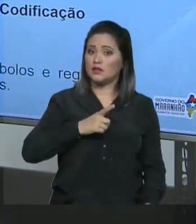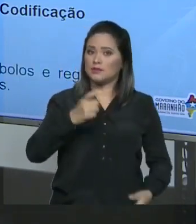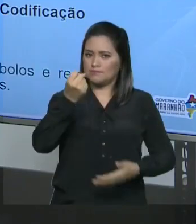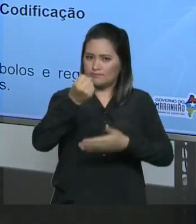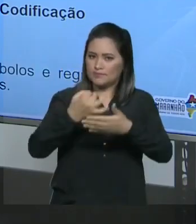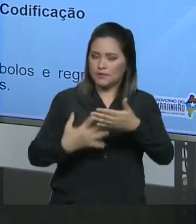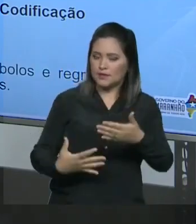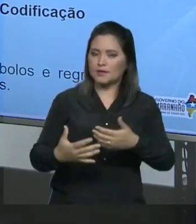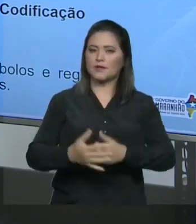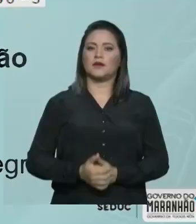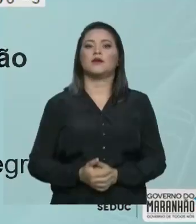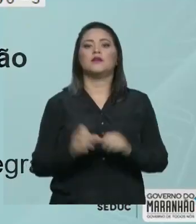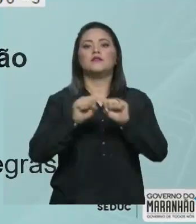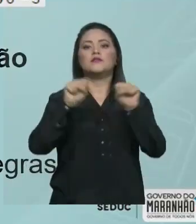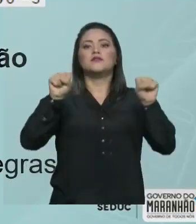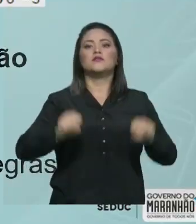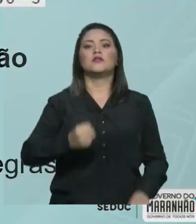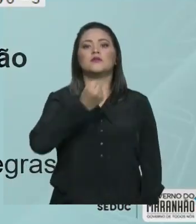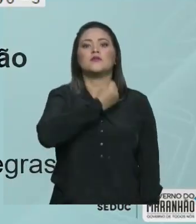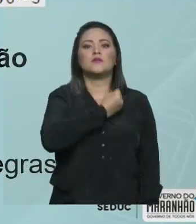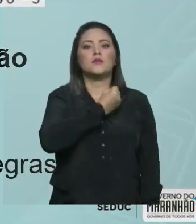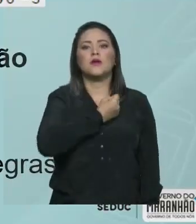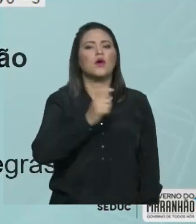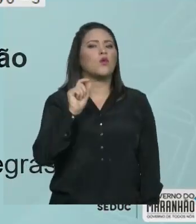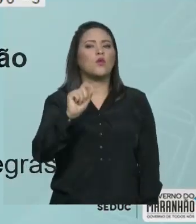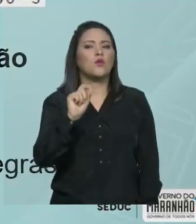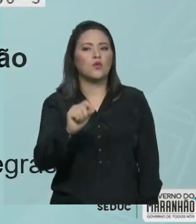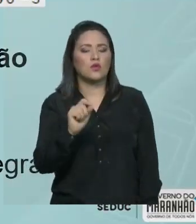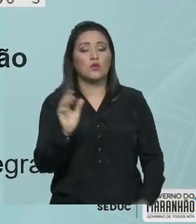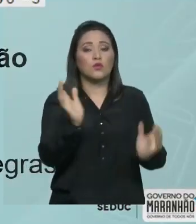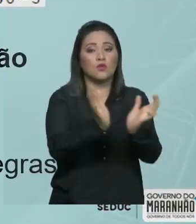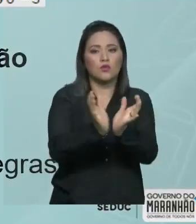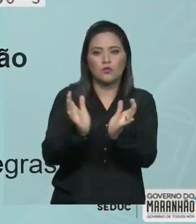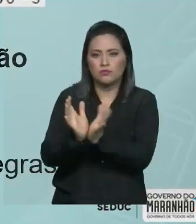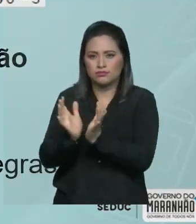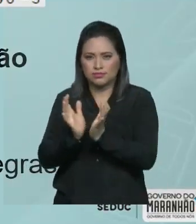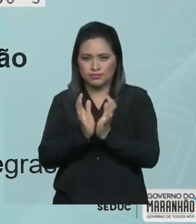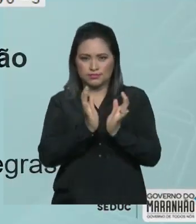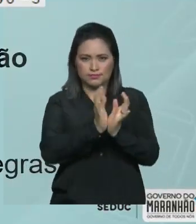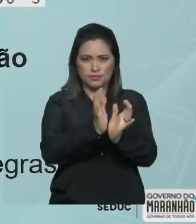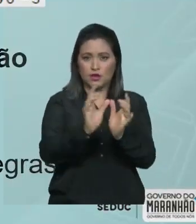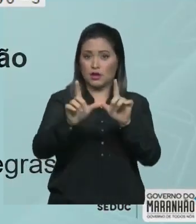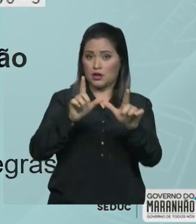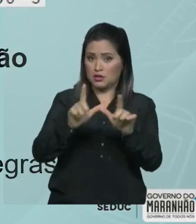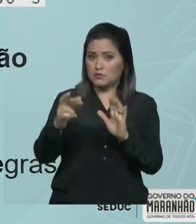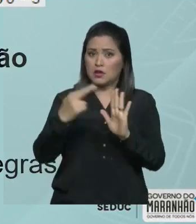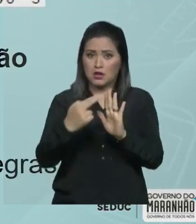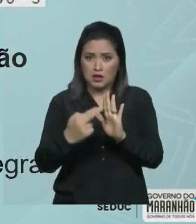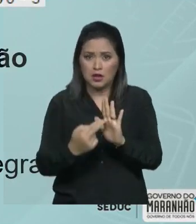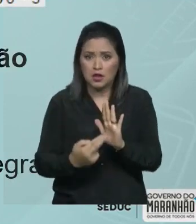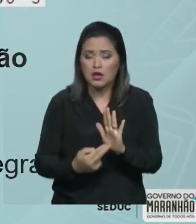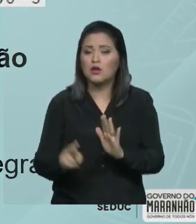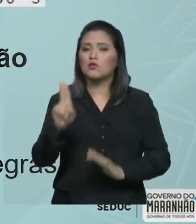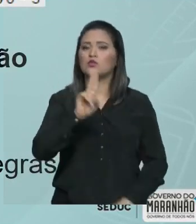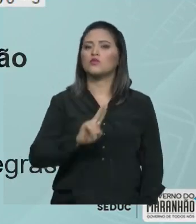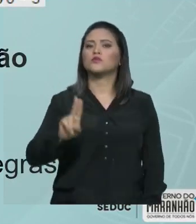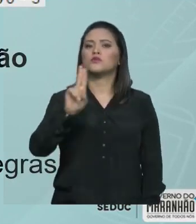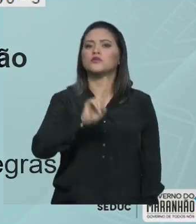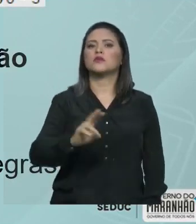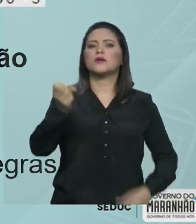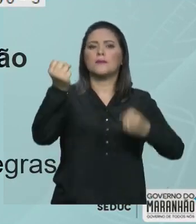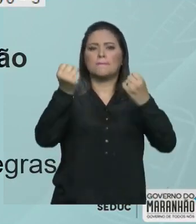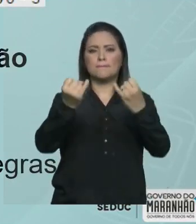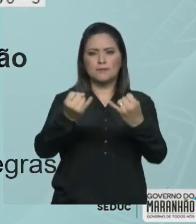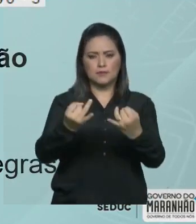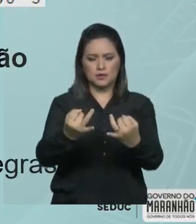sistema de numeração é um conjunto de símbolos e regras usado para a expressão oral e